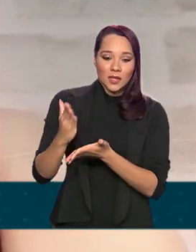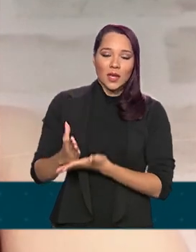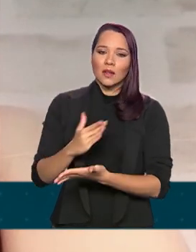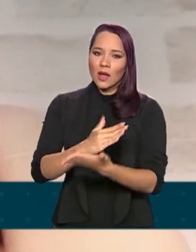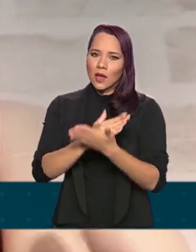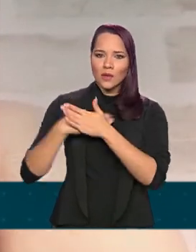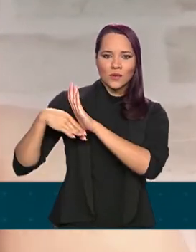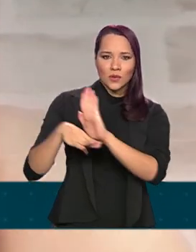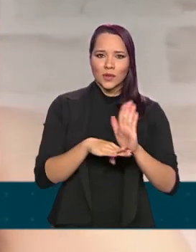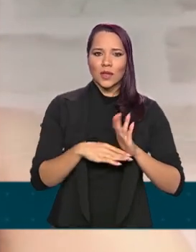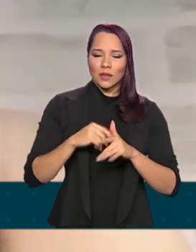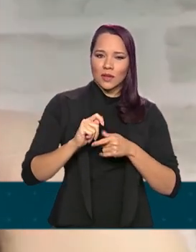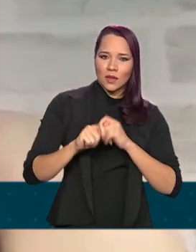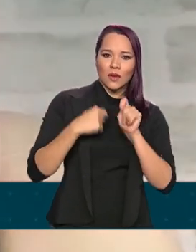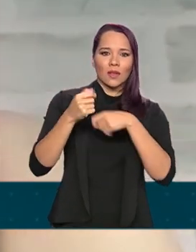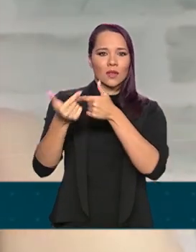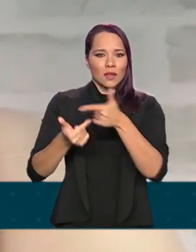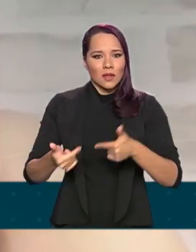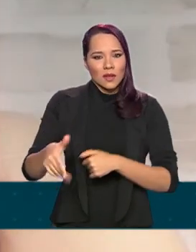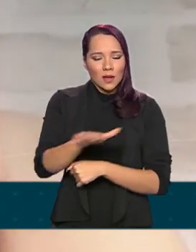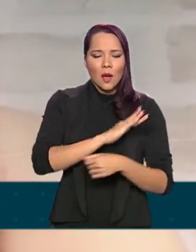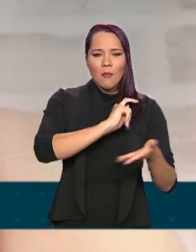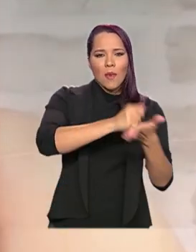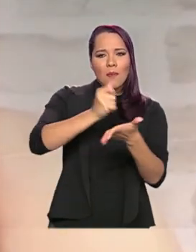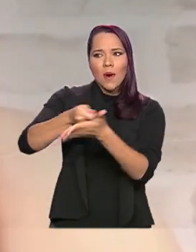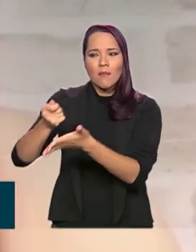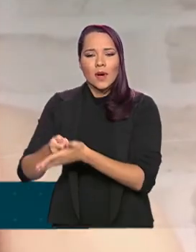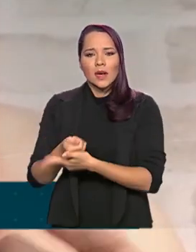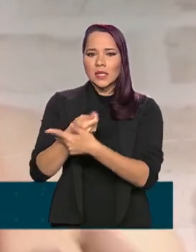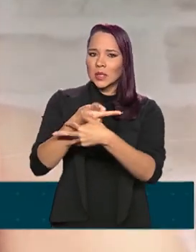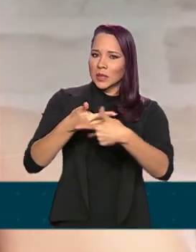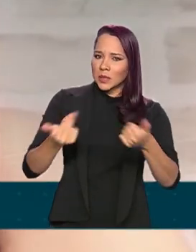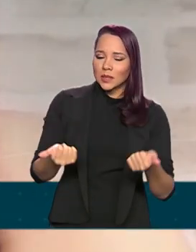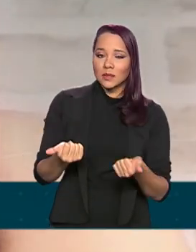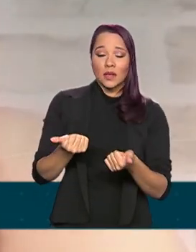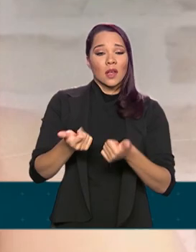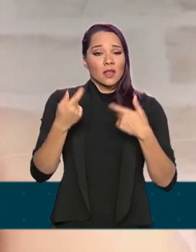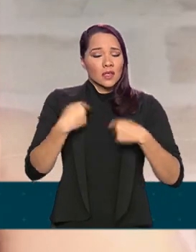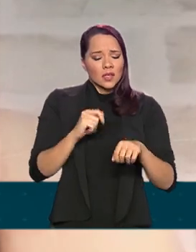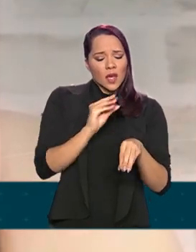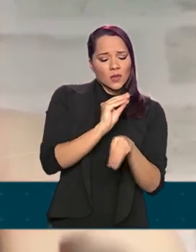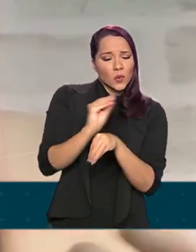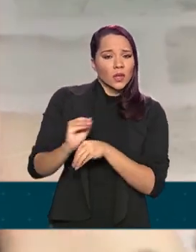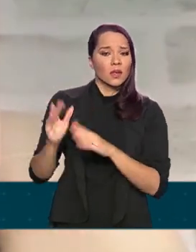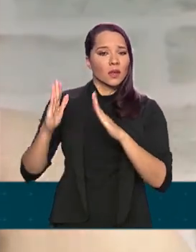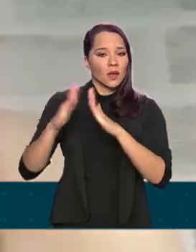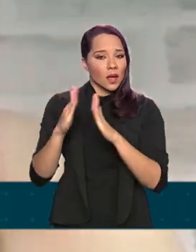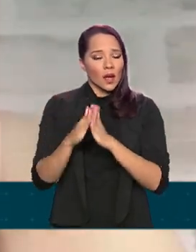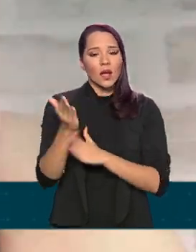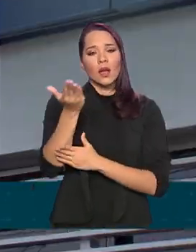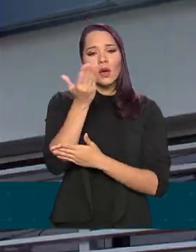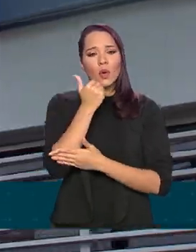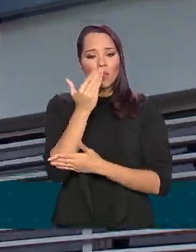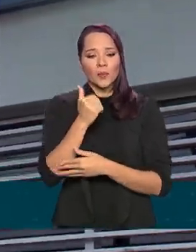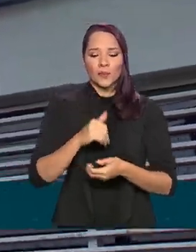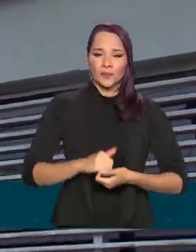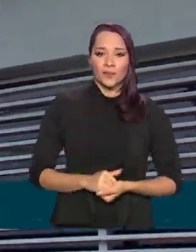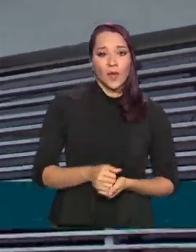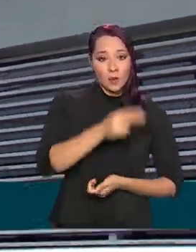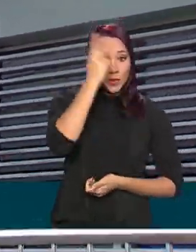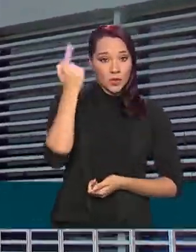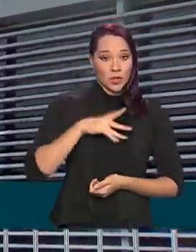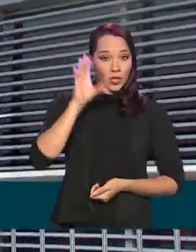manter o negócio funcionando, apagamento de conta, necessidade da casa, comida. Os